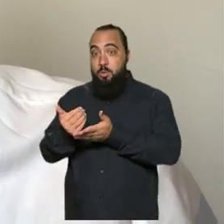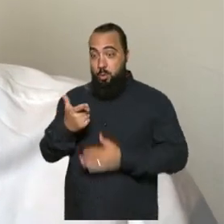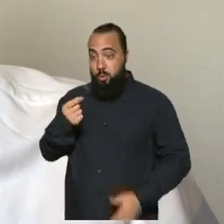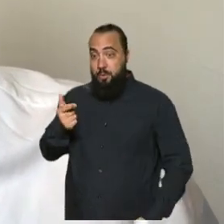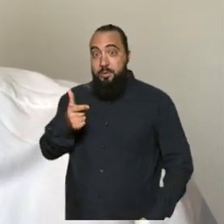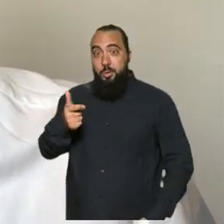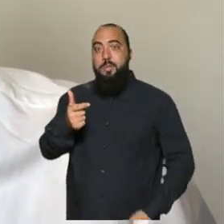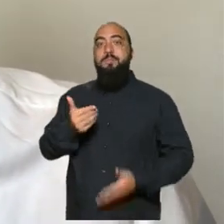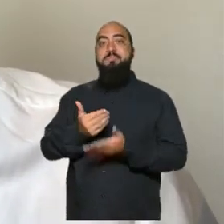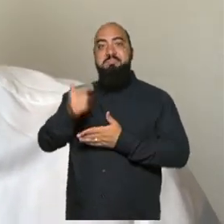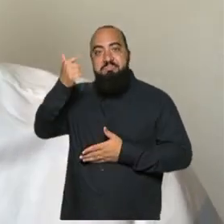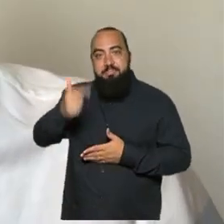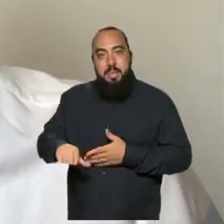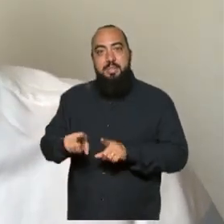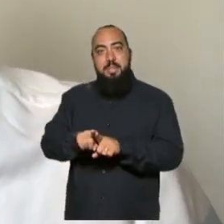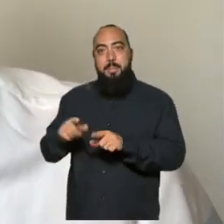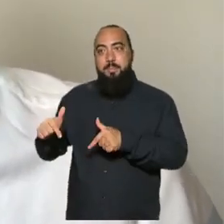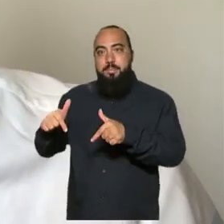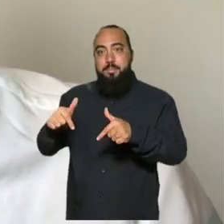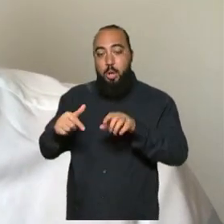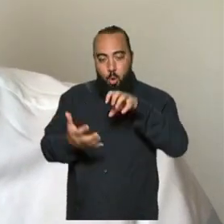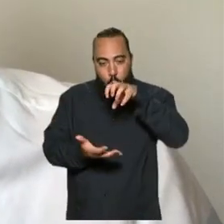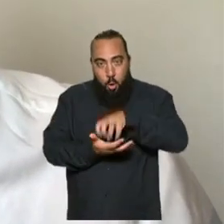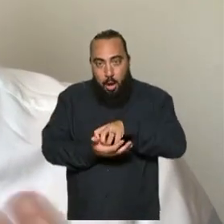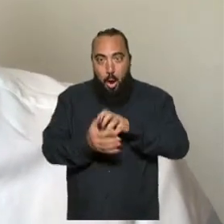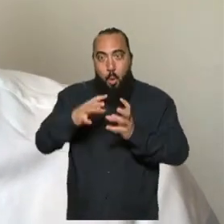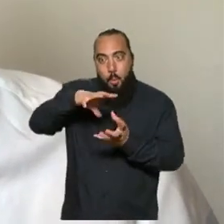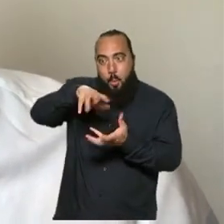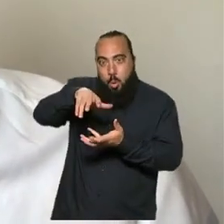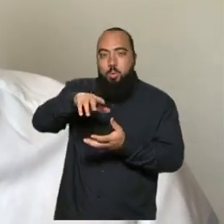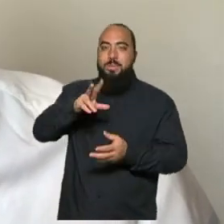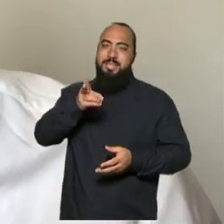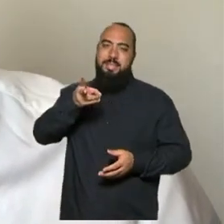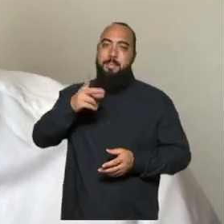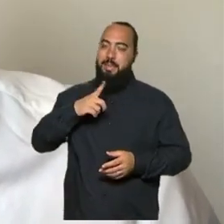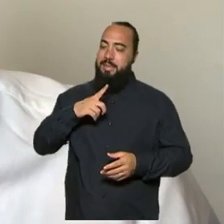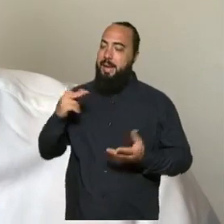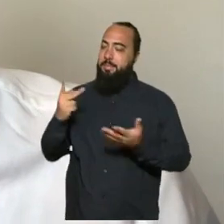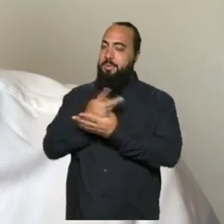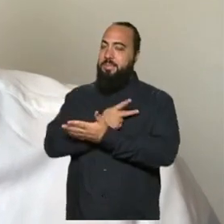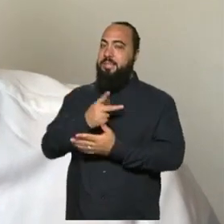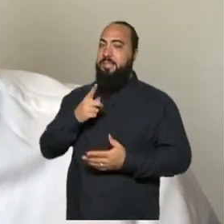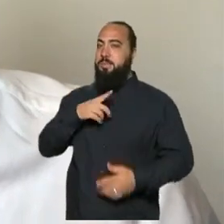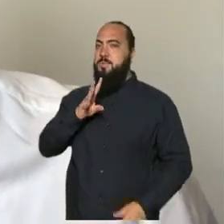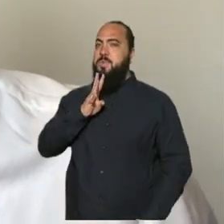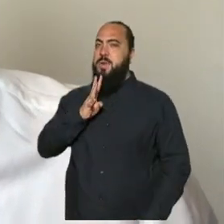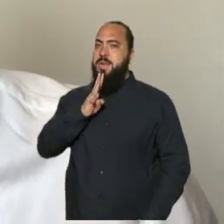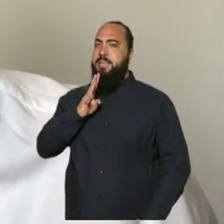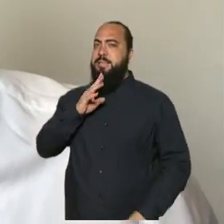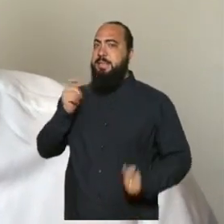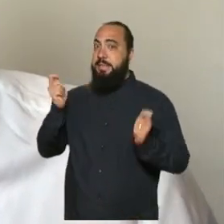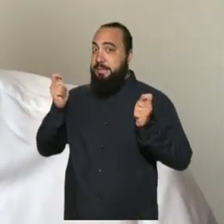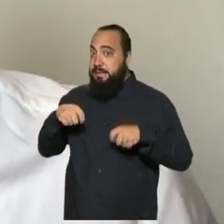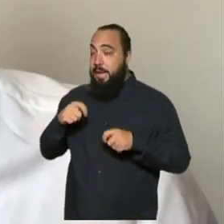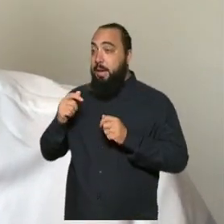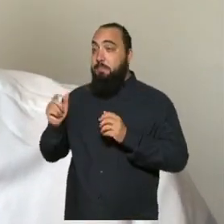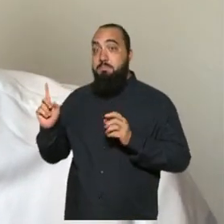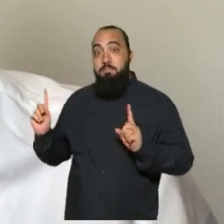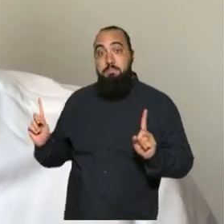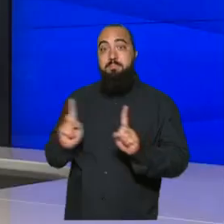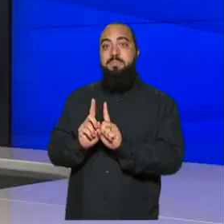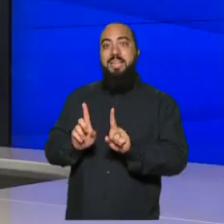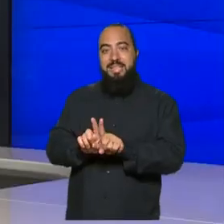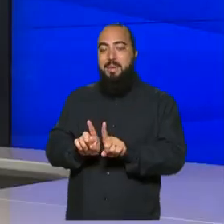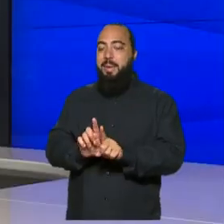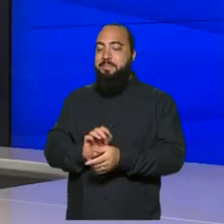mais. Do local ao global tem sempre algo ocorrendo que você pode conhecer e se engajar a conhecer pelas mitas